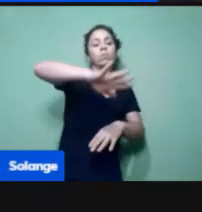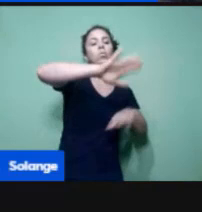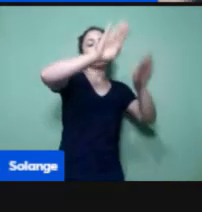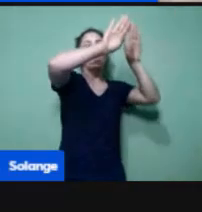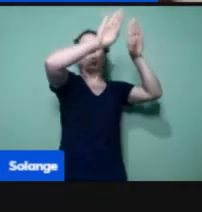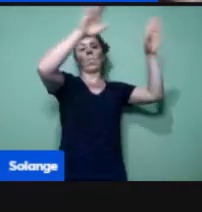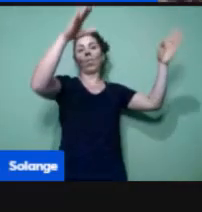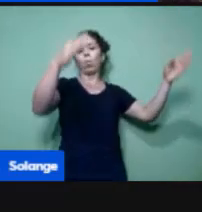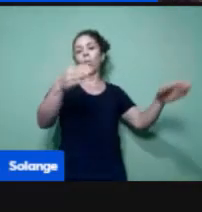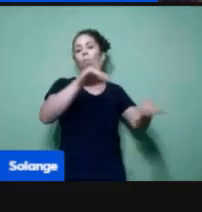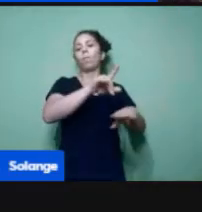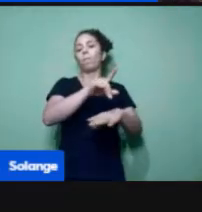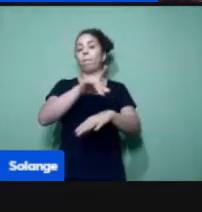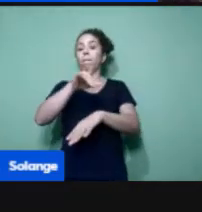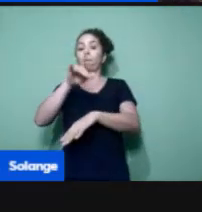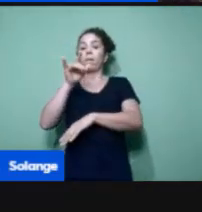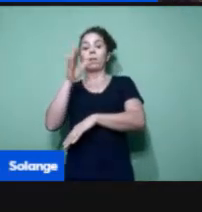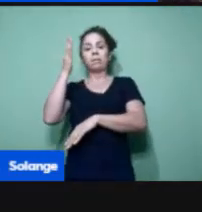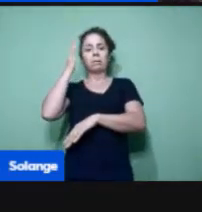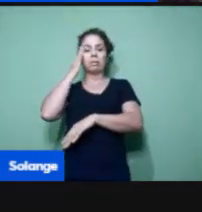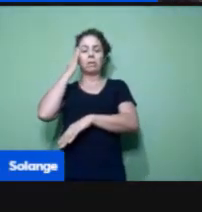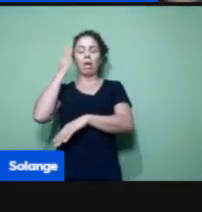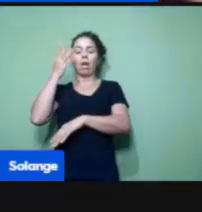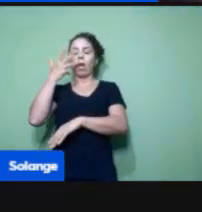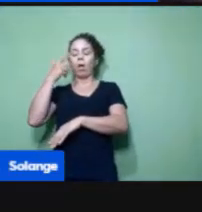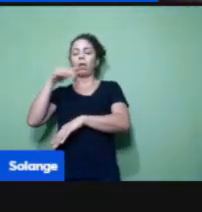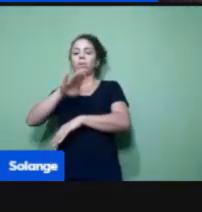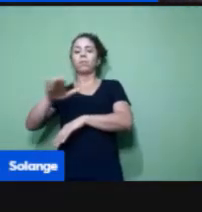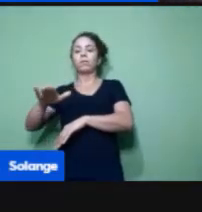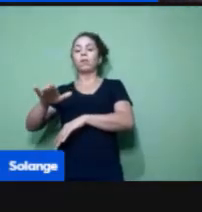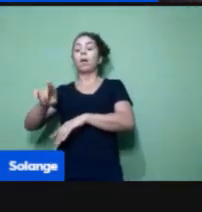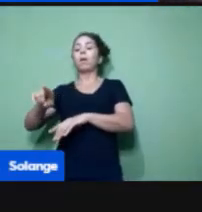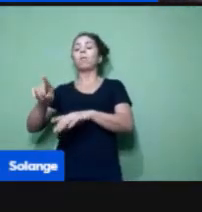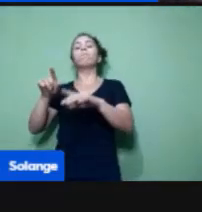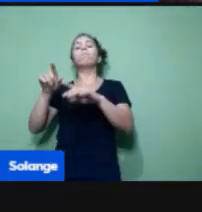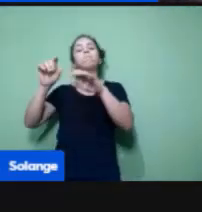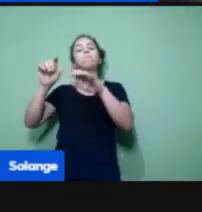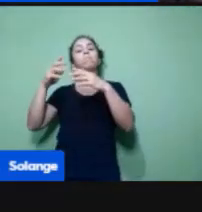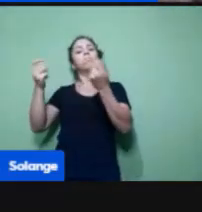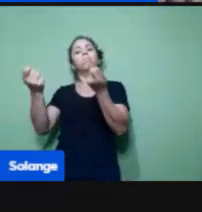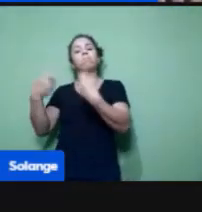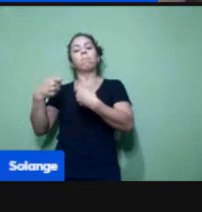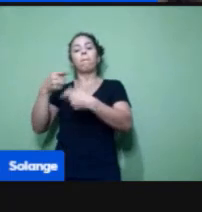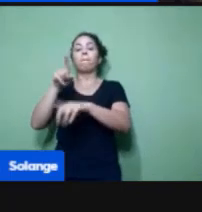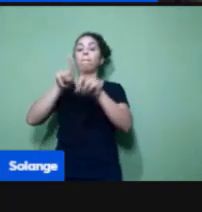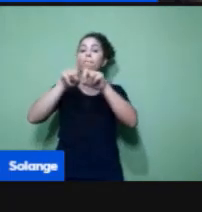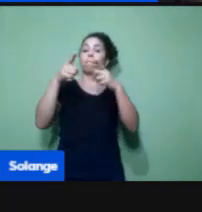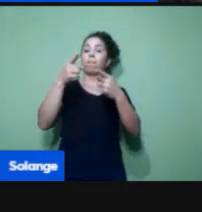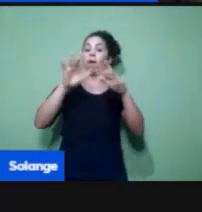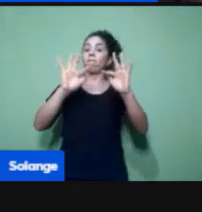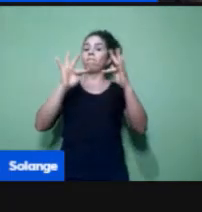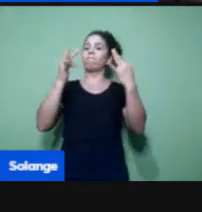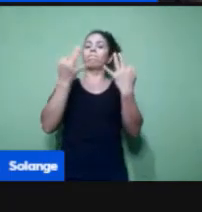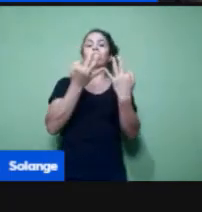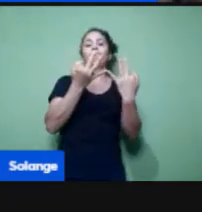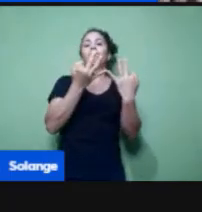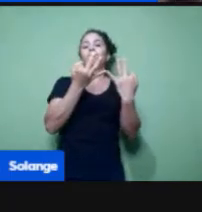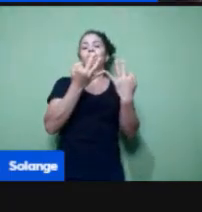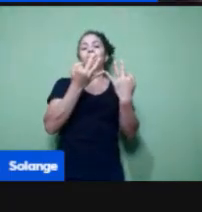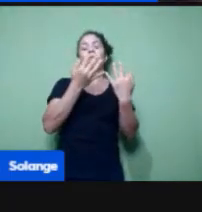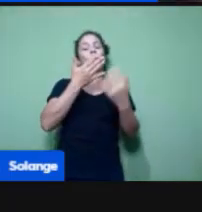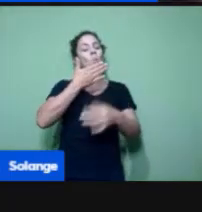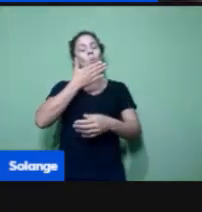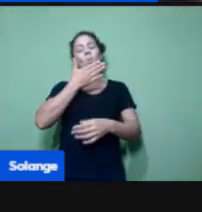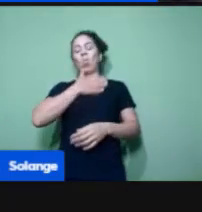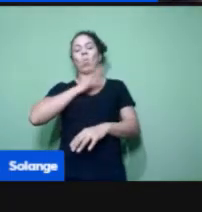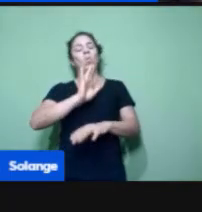a criança ela tem capacidade, mas o pai também fala, não, eu não quero nesse momento para evitar